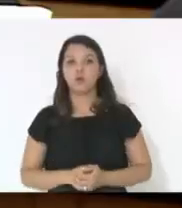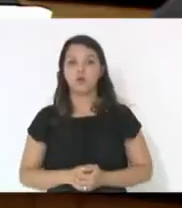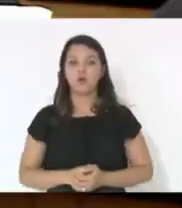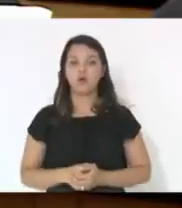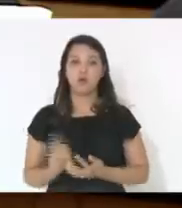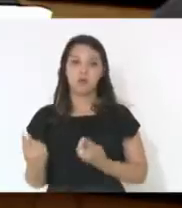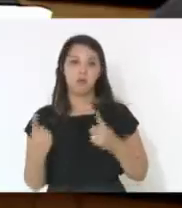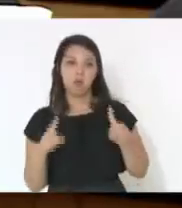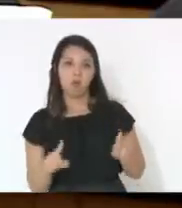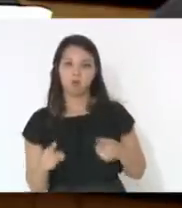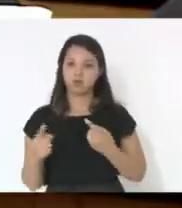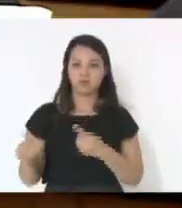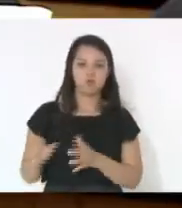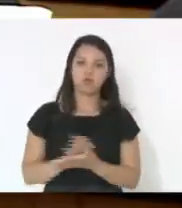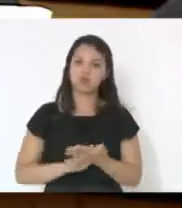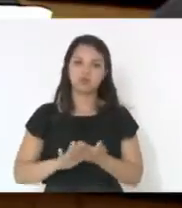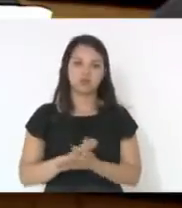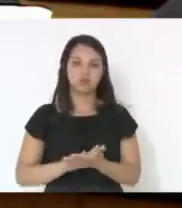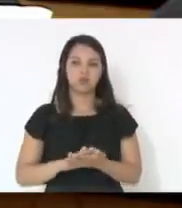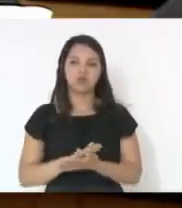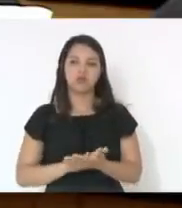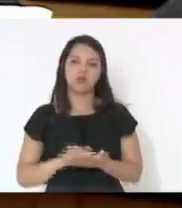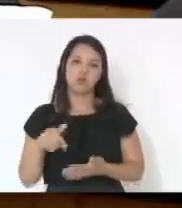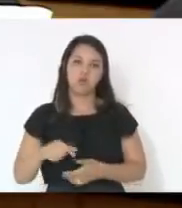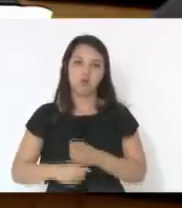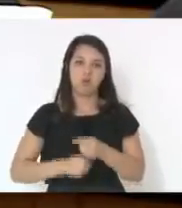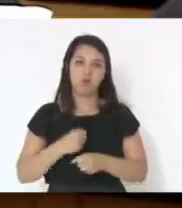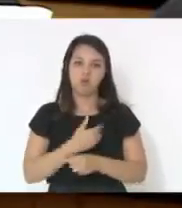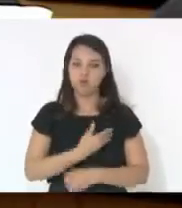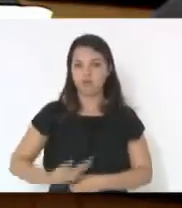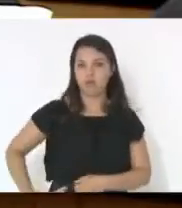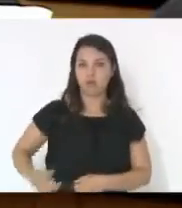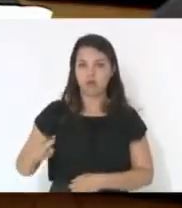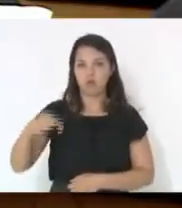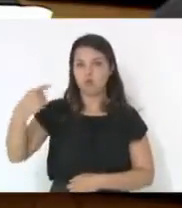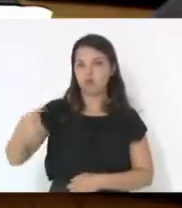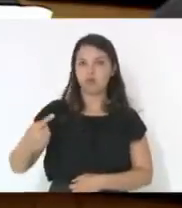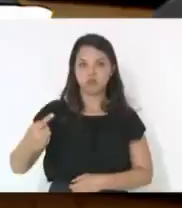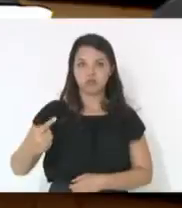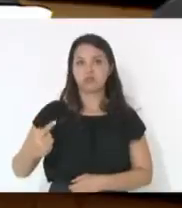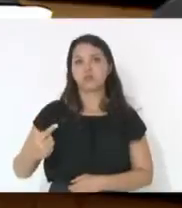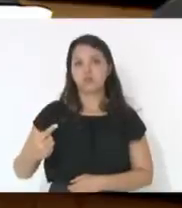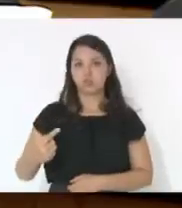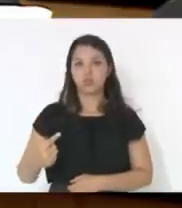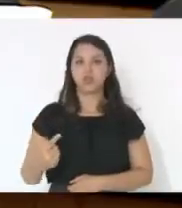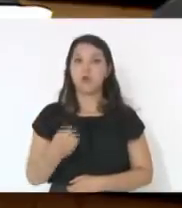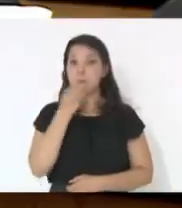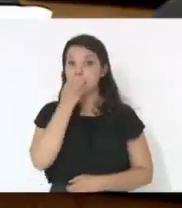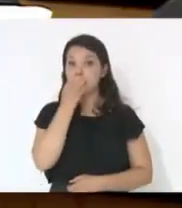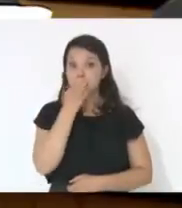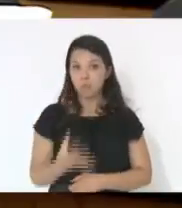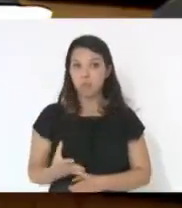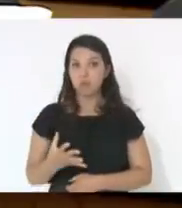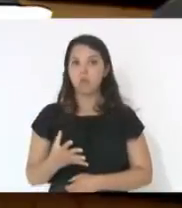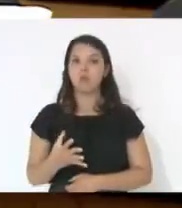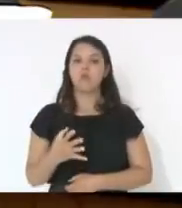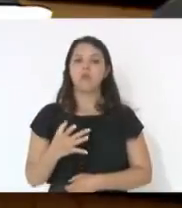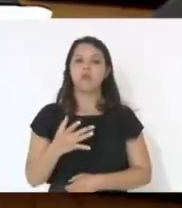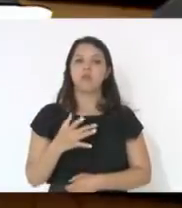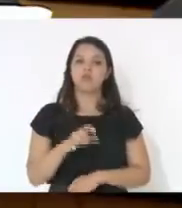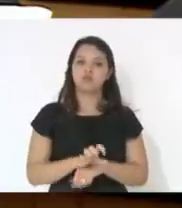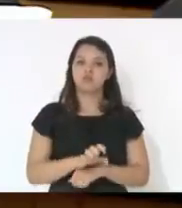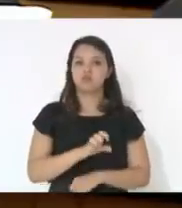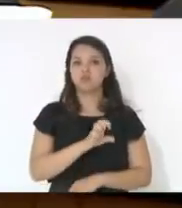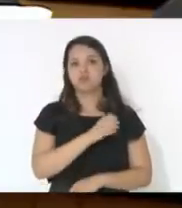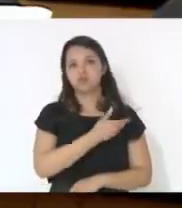favor de uma postulação que seja deste governo ou do próximo. Por convicção pessoal que é bom para o Estado, para a saúde e para o